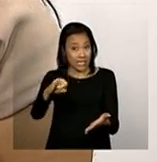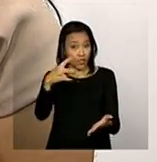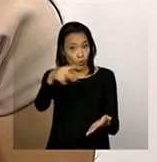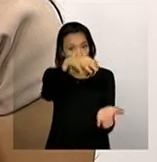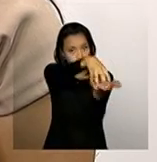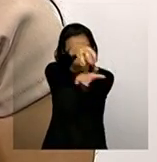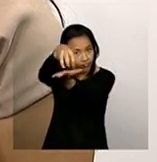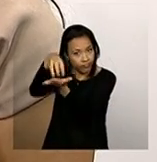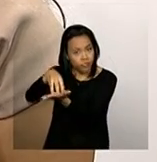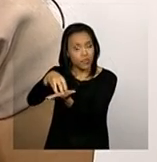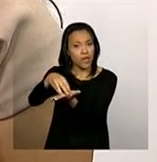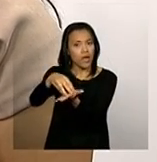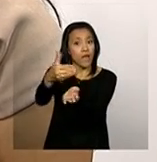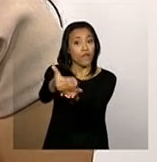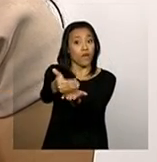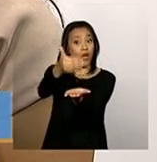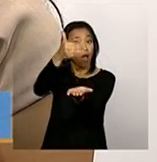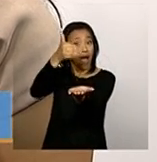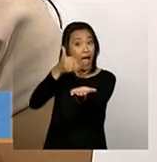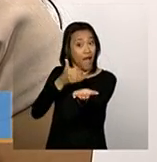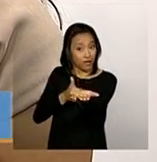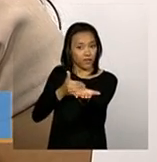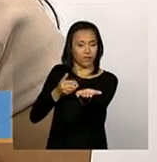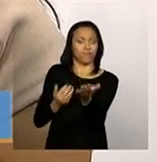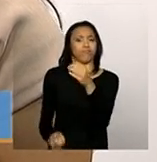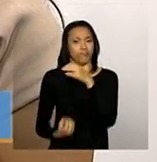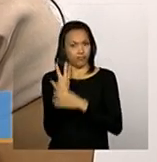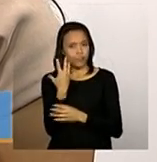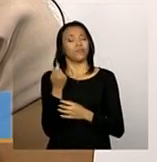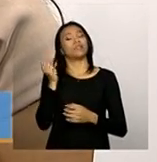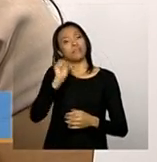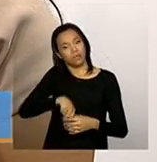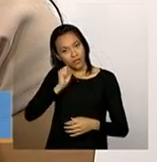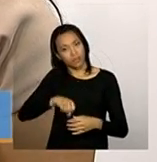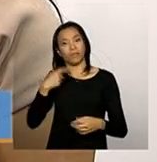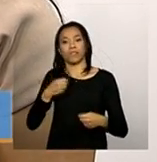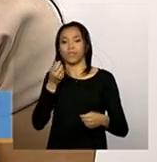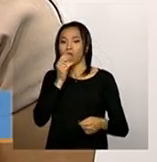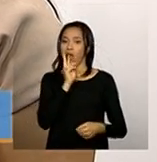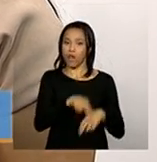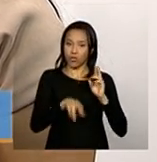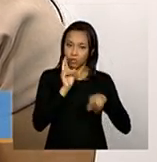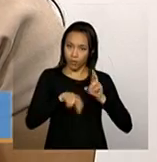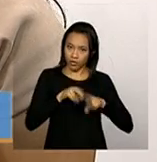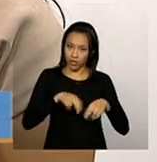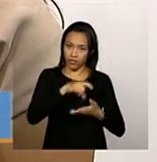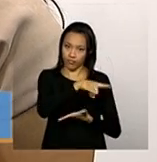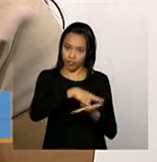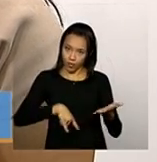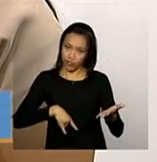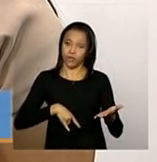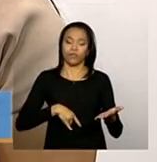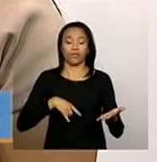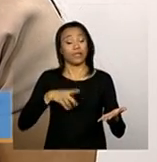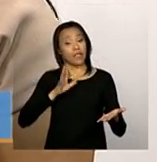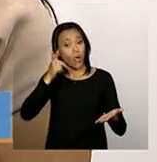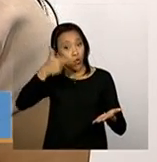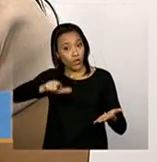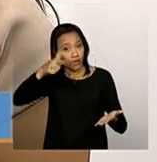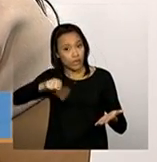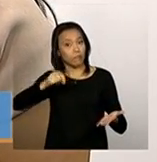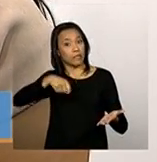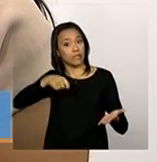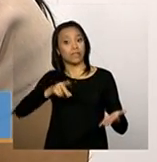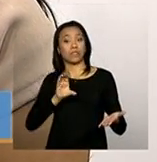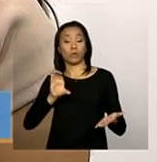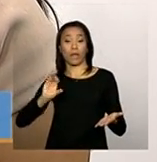existir até esse período, deve ser sim preenchido o questionário. E aí, repito o procedimento, ele deve ir lá